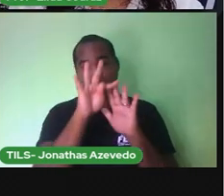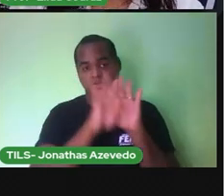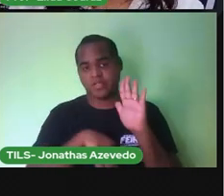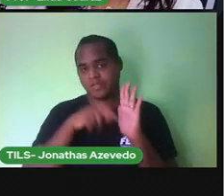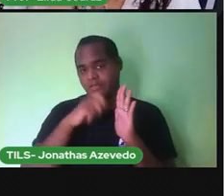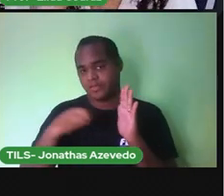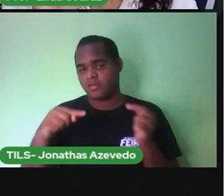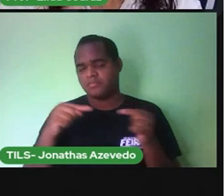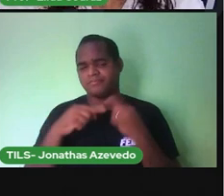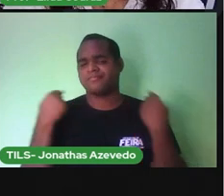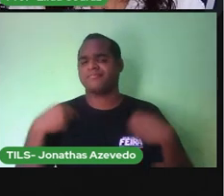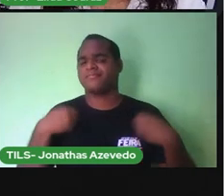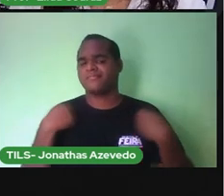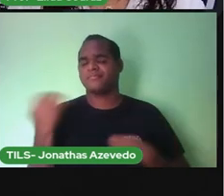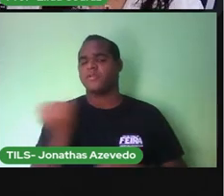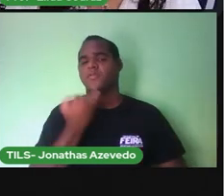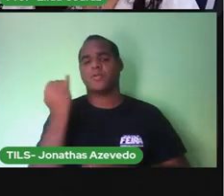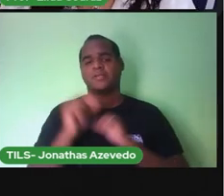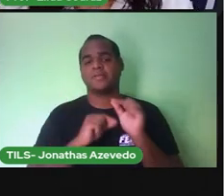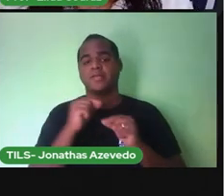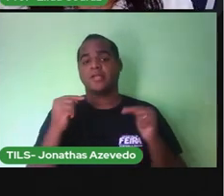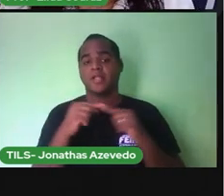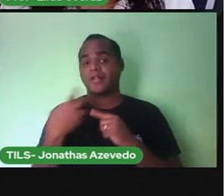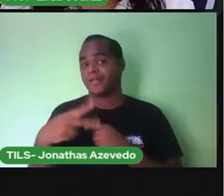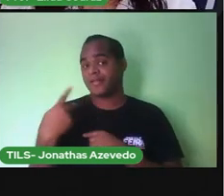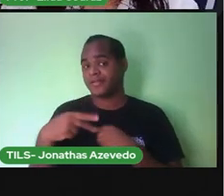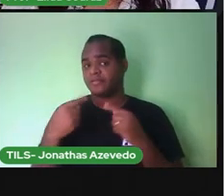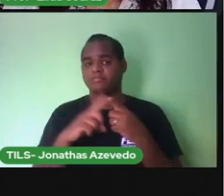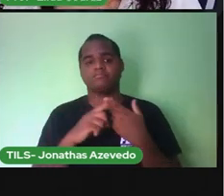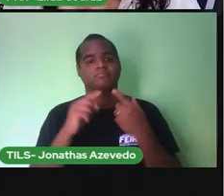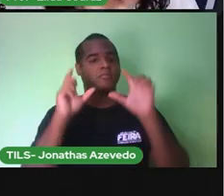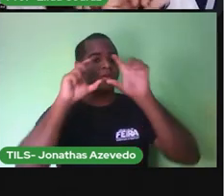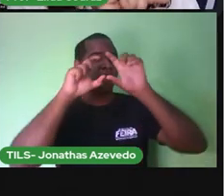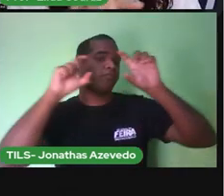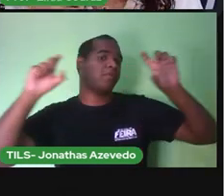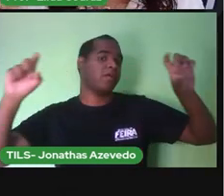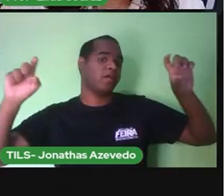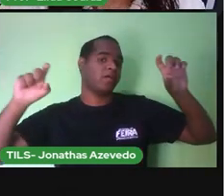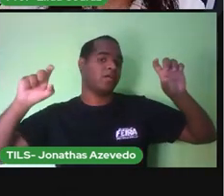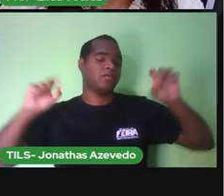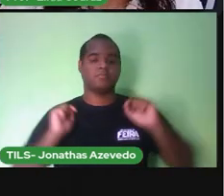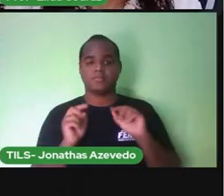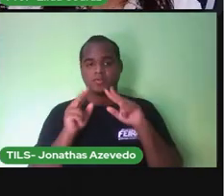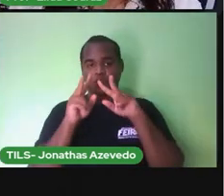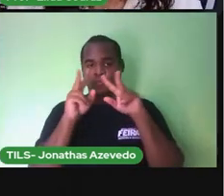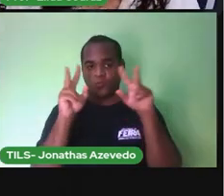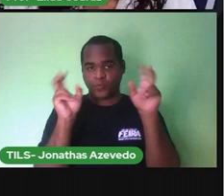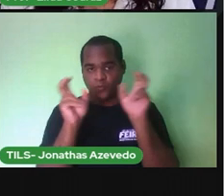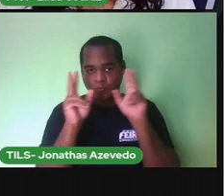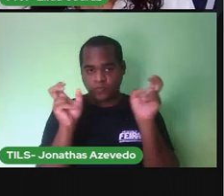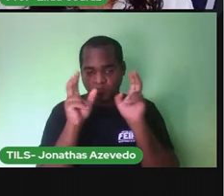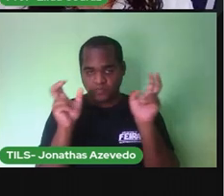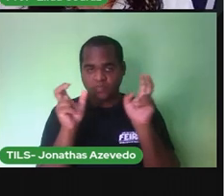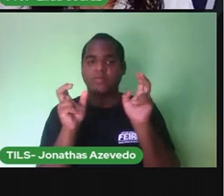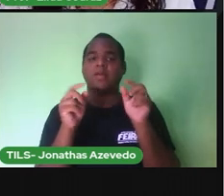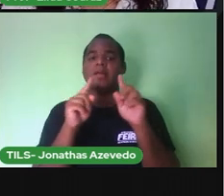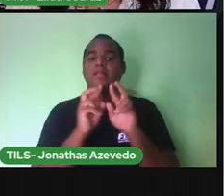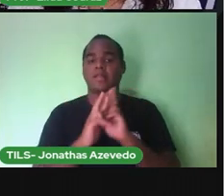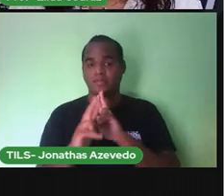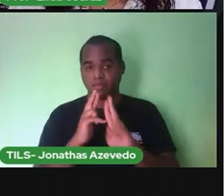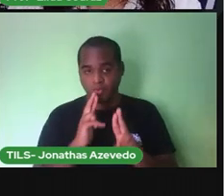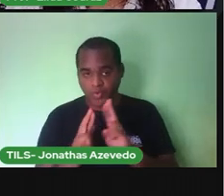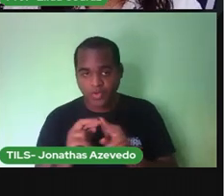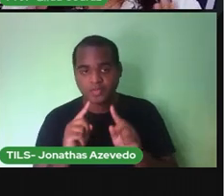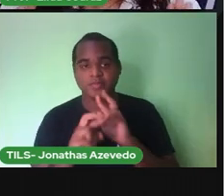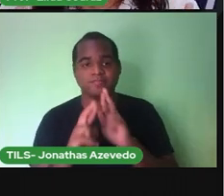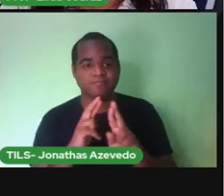muito importante Isso vale Para o cabeçalho Para o título Da atividade Nas respostas